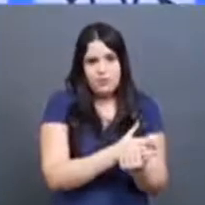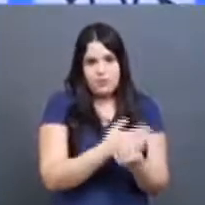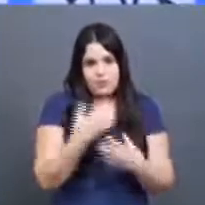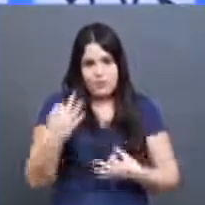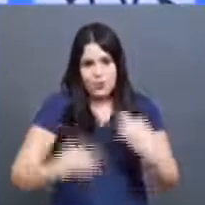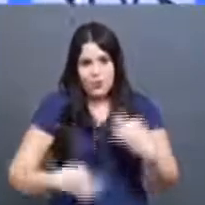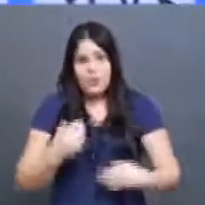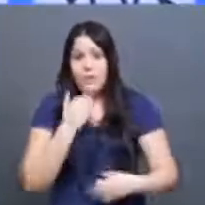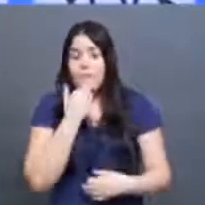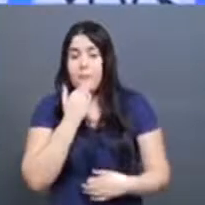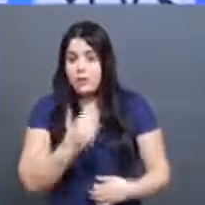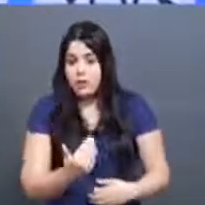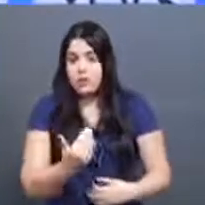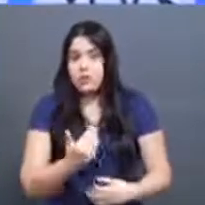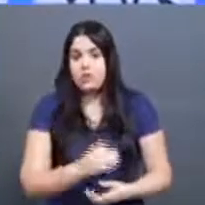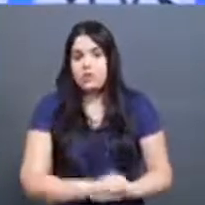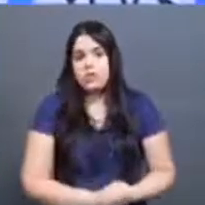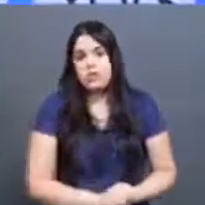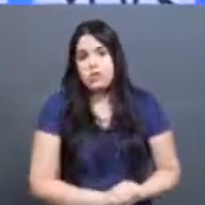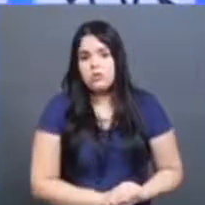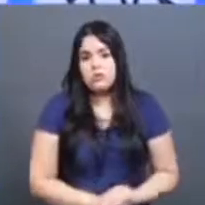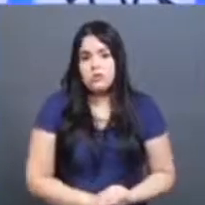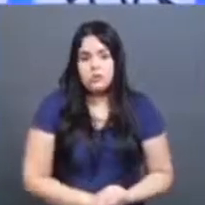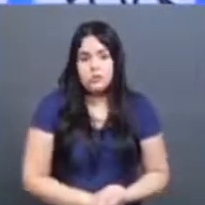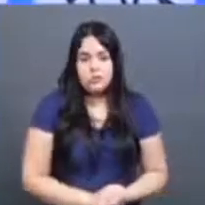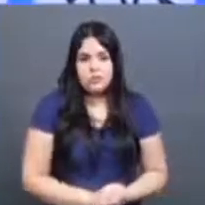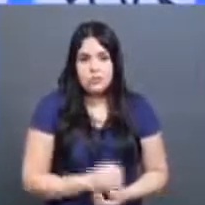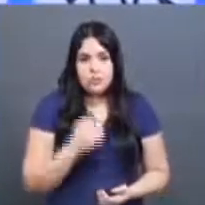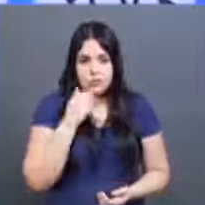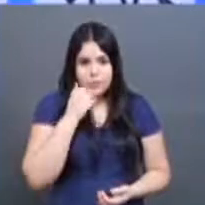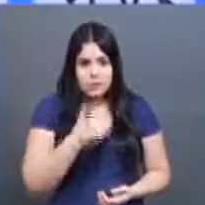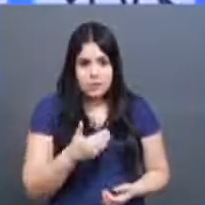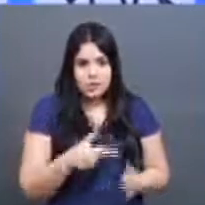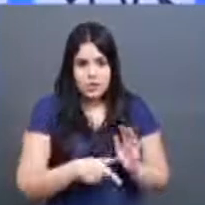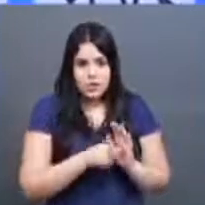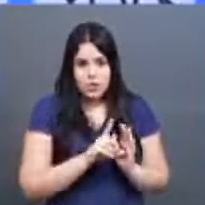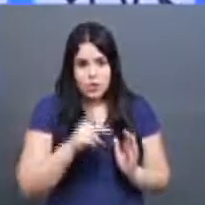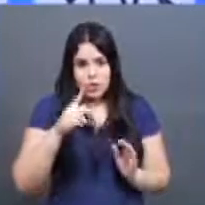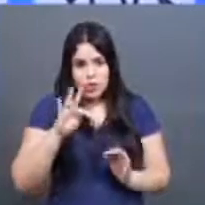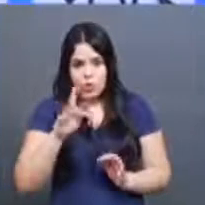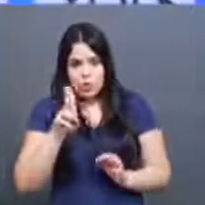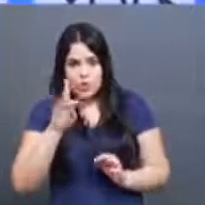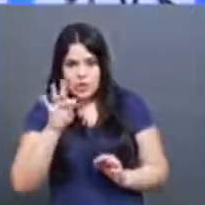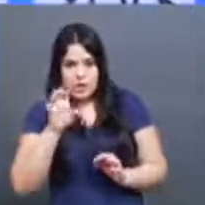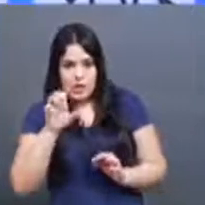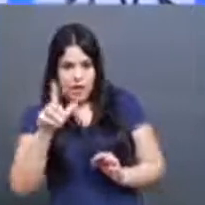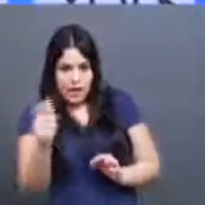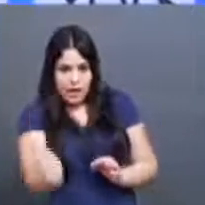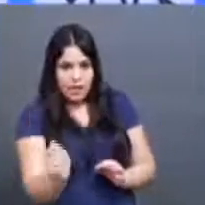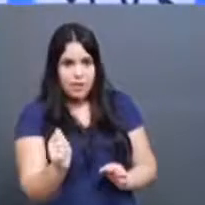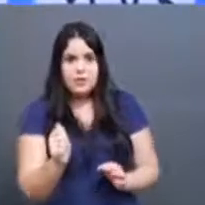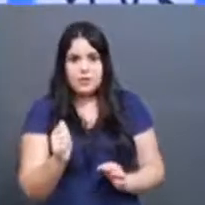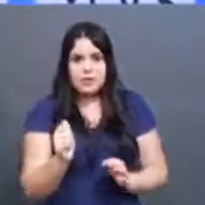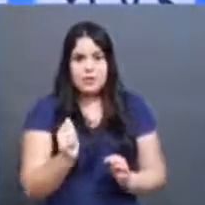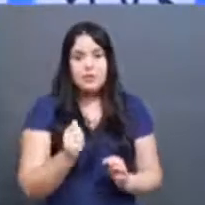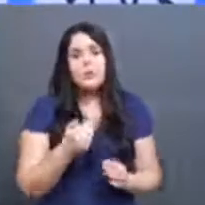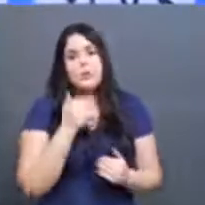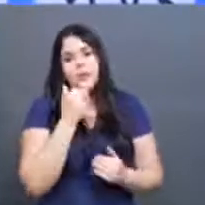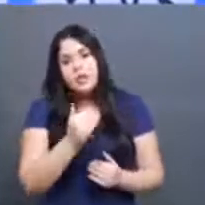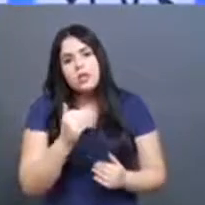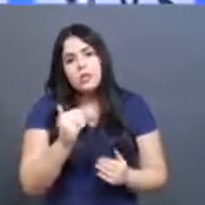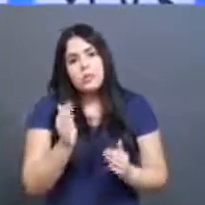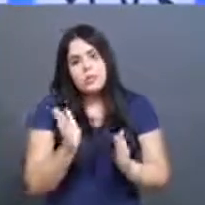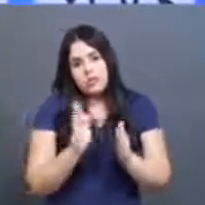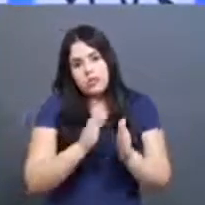requerendo ao juiz, através de uma tutela antecipada, que é um provimento liminar, que retire imediatamente,